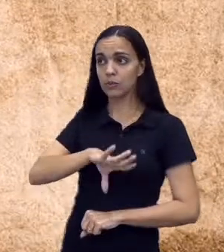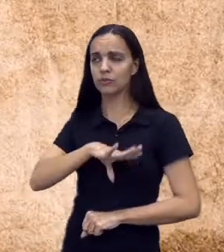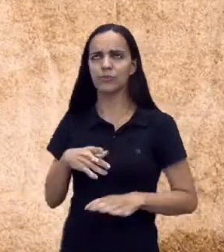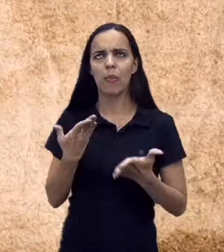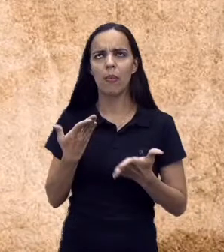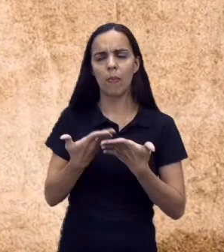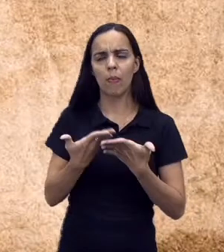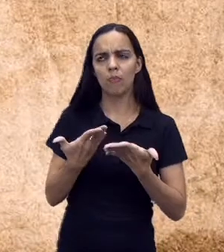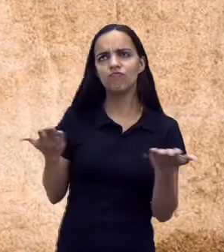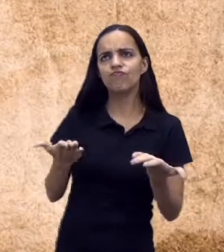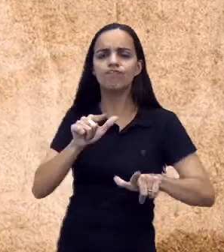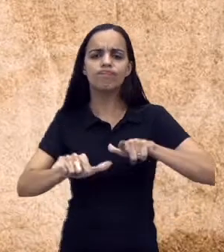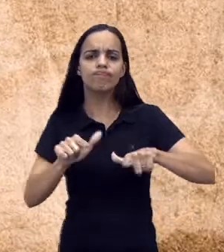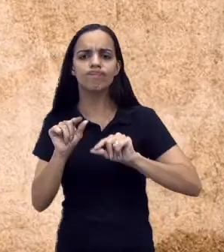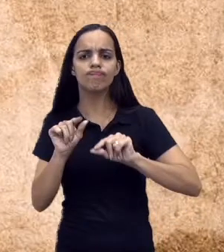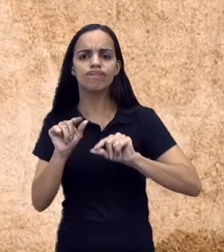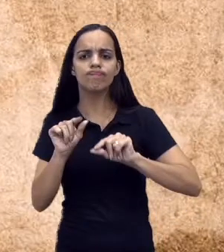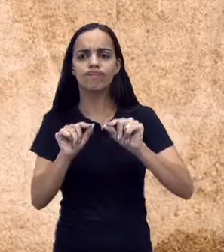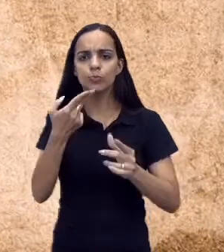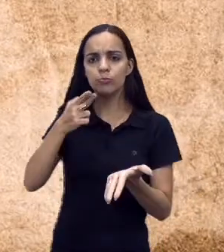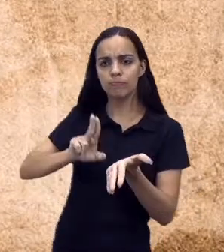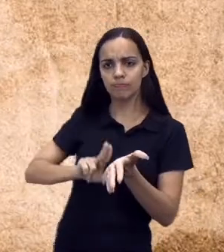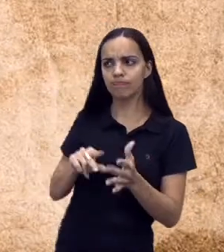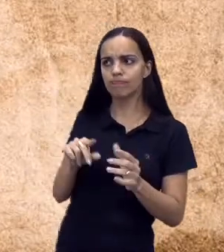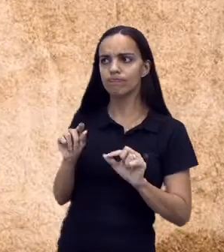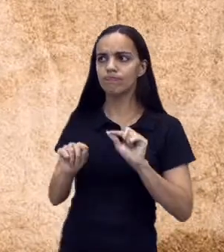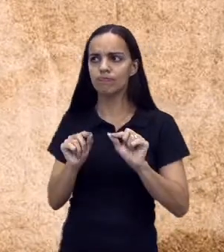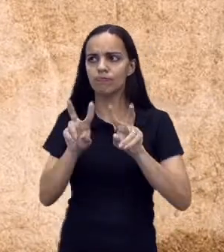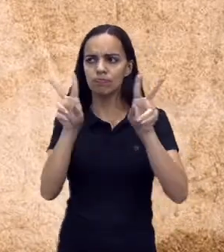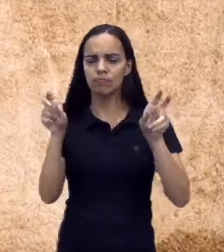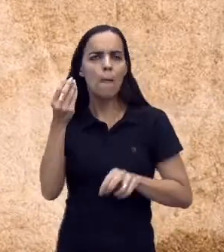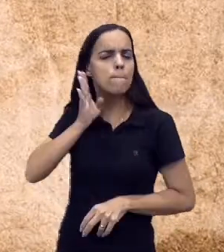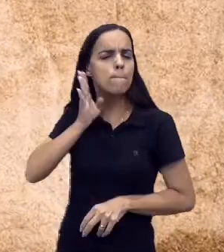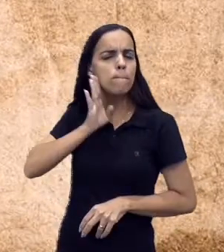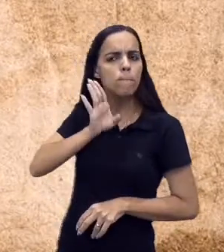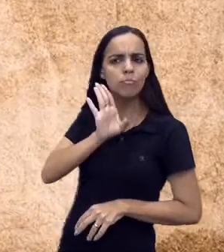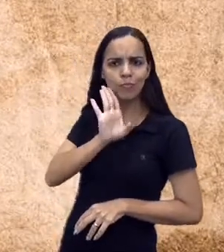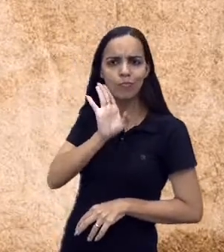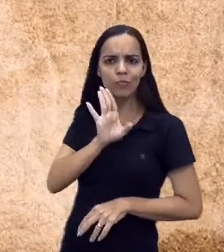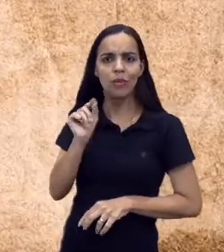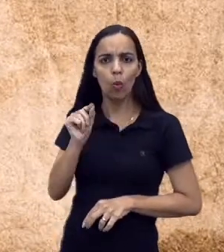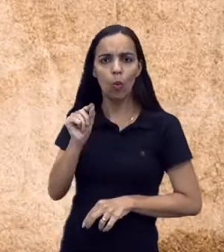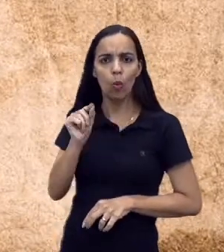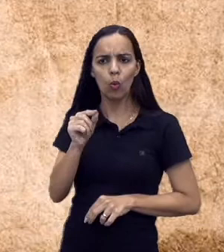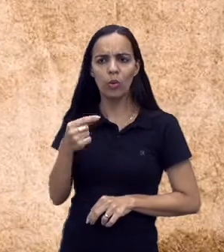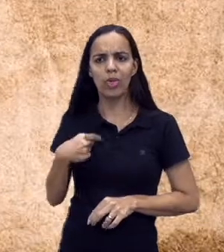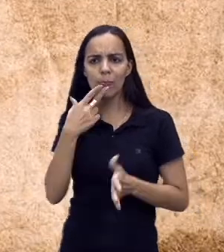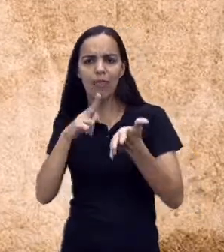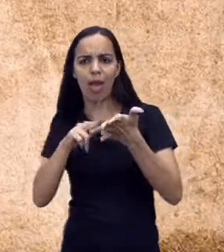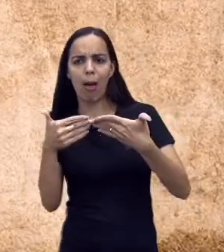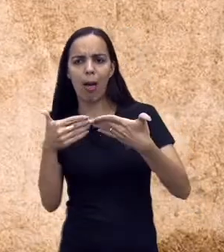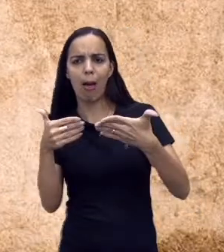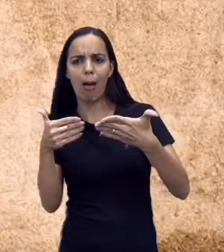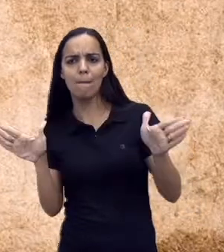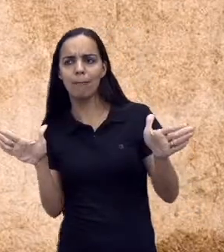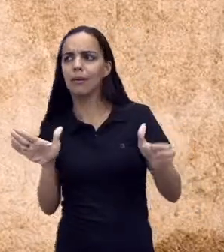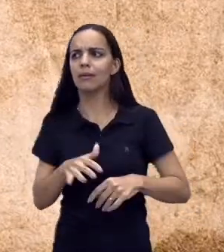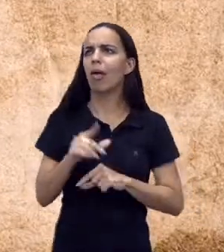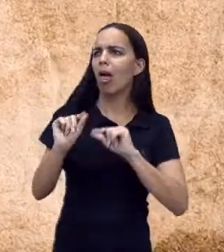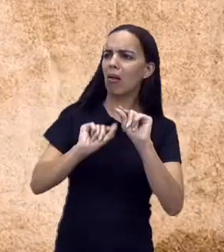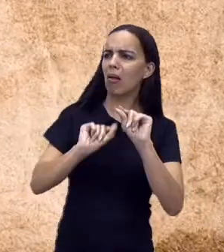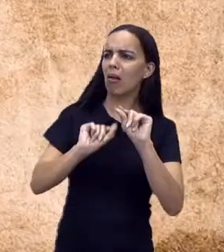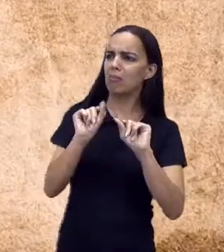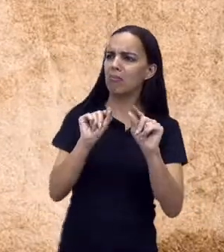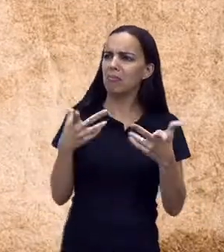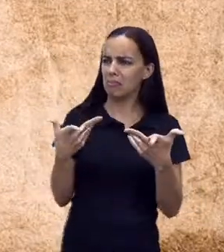aula de hoje trabalharemos um gênero textual muito interessante que é a carta aberta. Primeiro, por